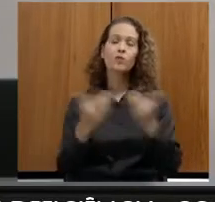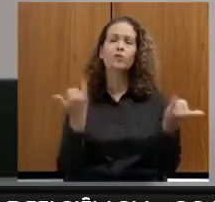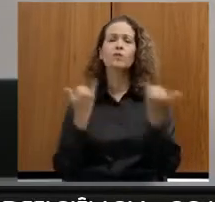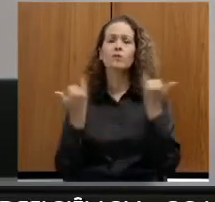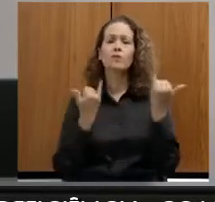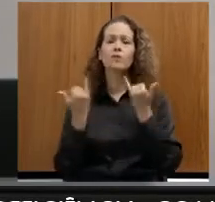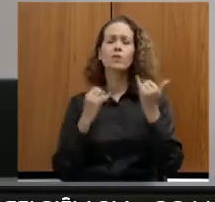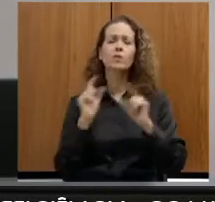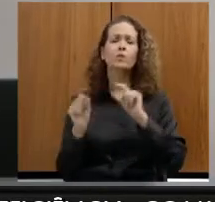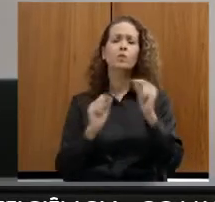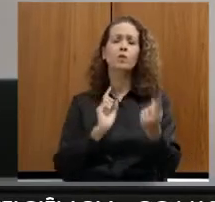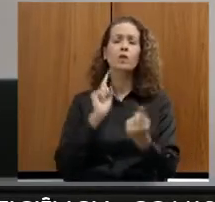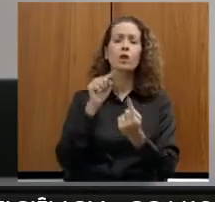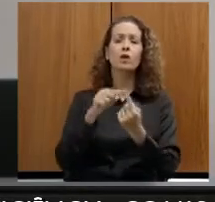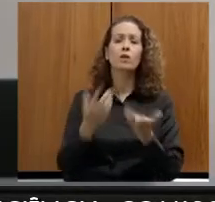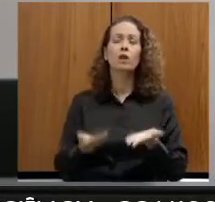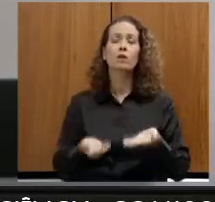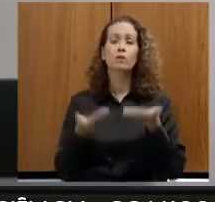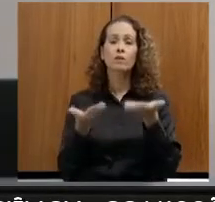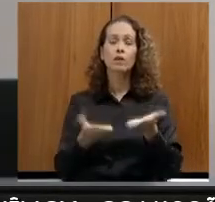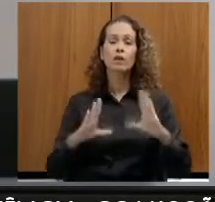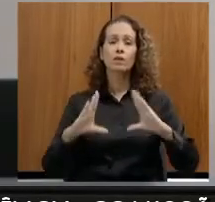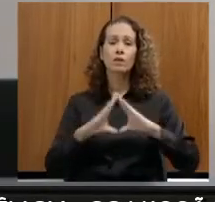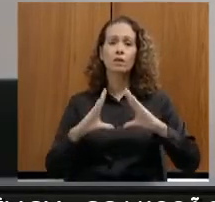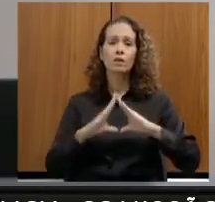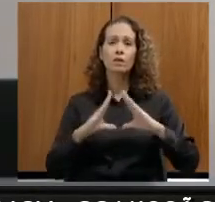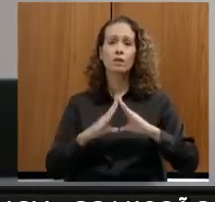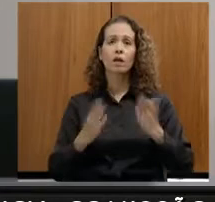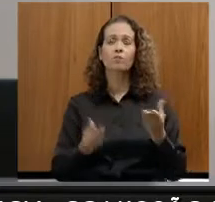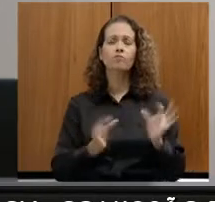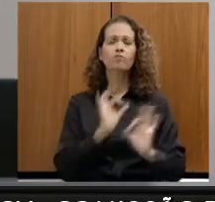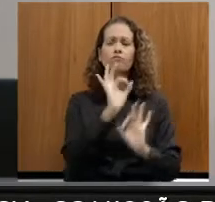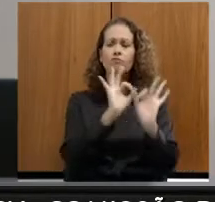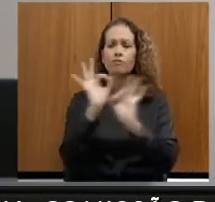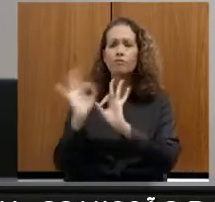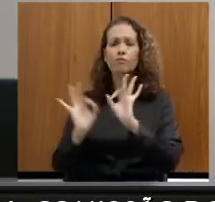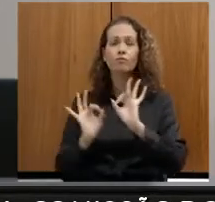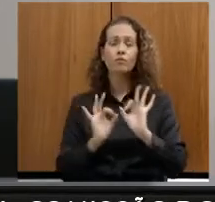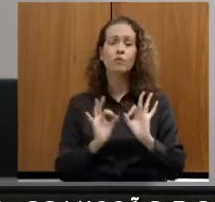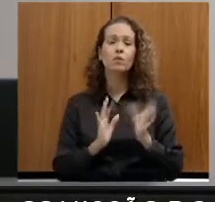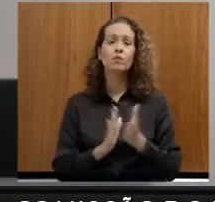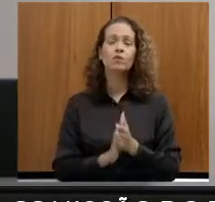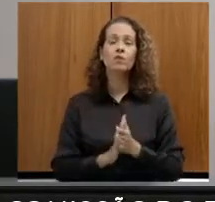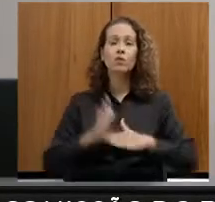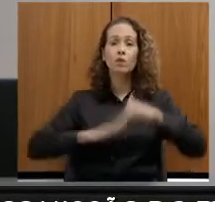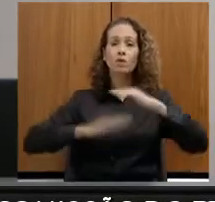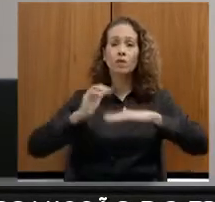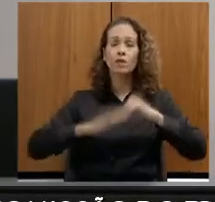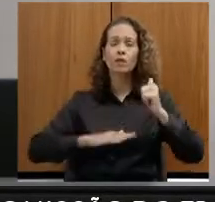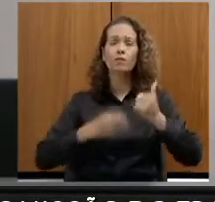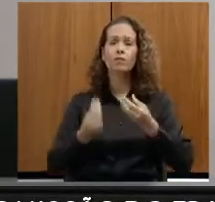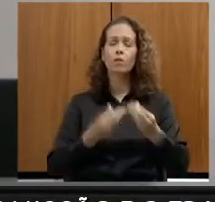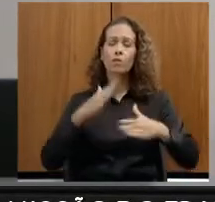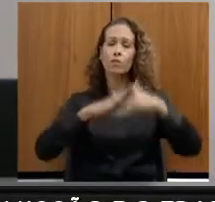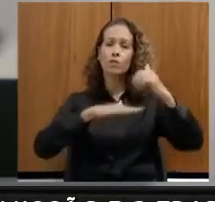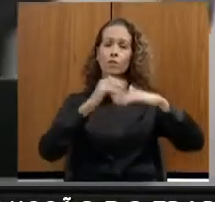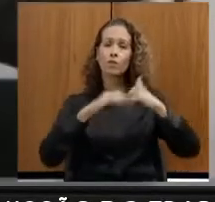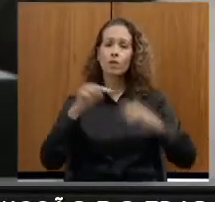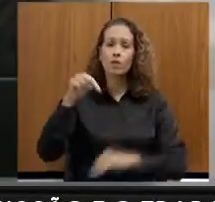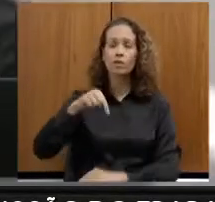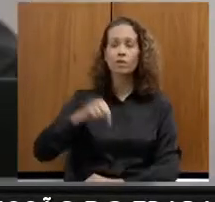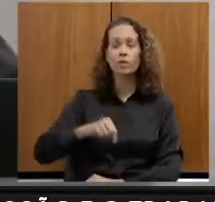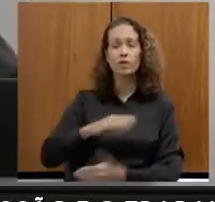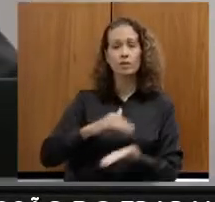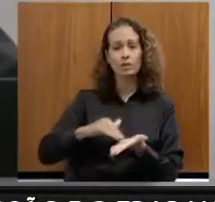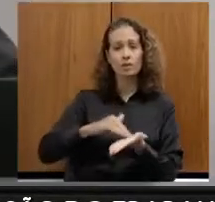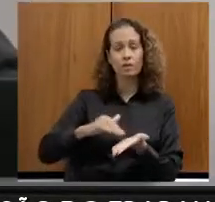para que seja encaminhada a essa casa o mapa de demanda por qualificação profissional desenvolvido pela Secretaria. Autor,